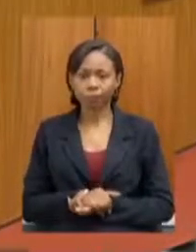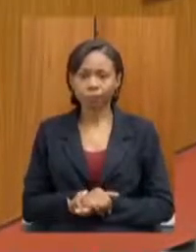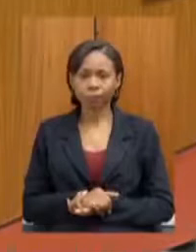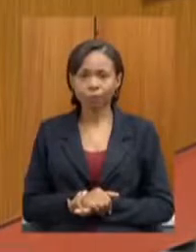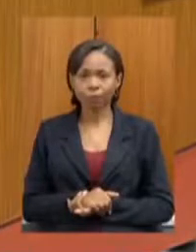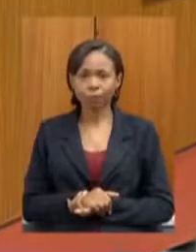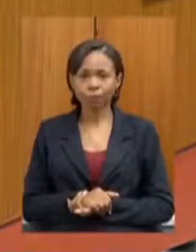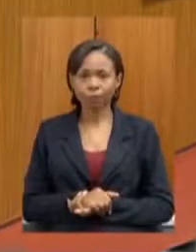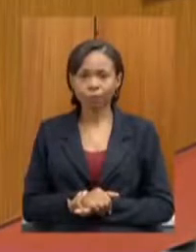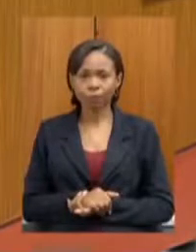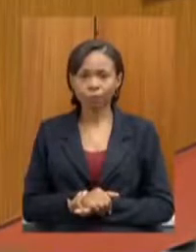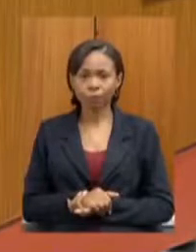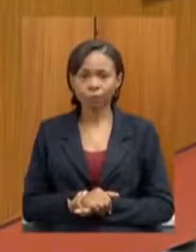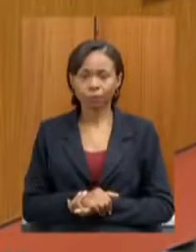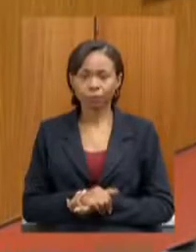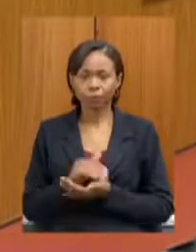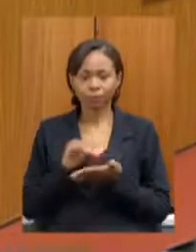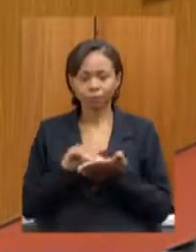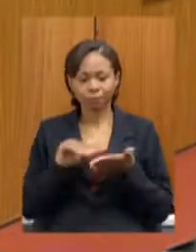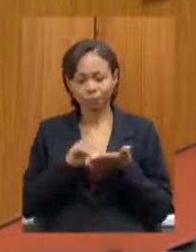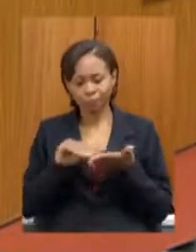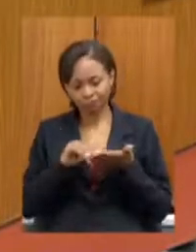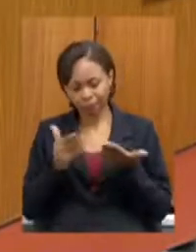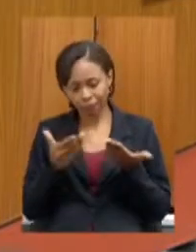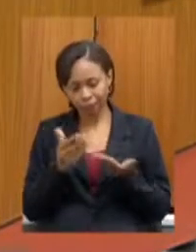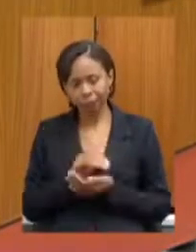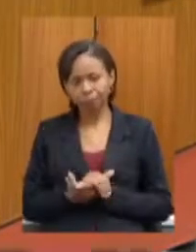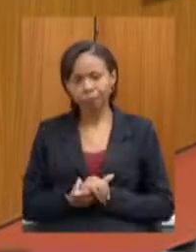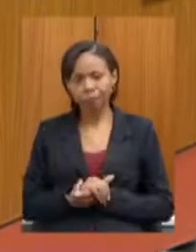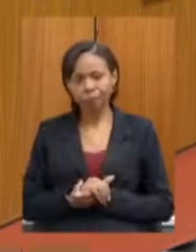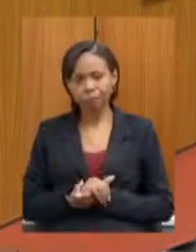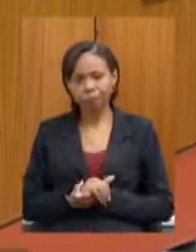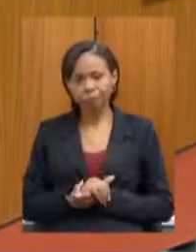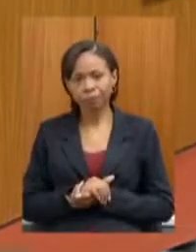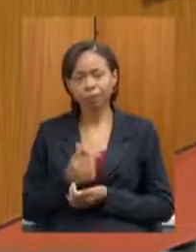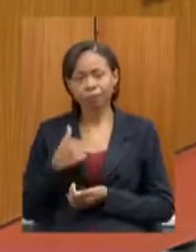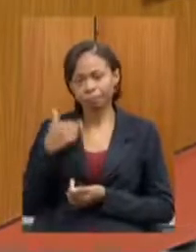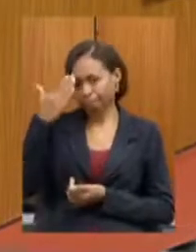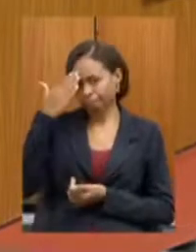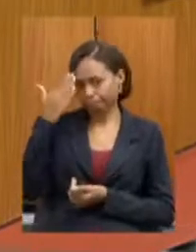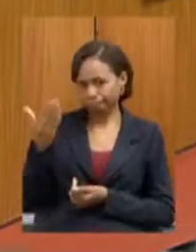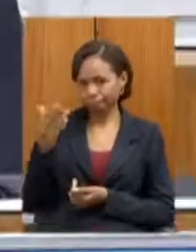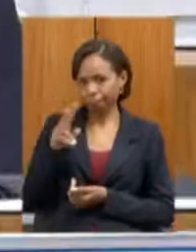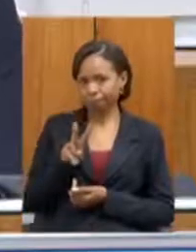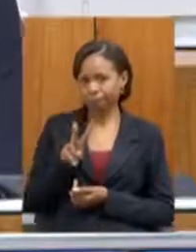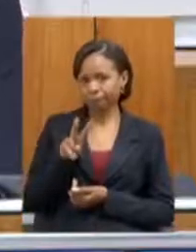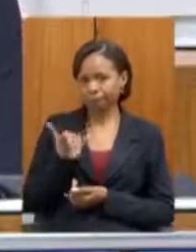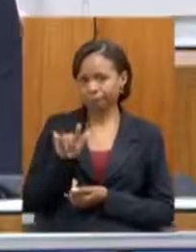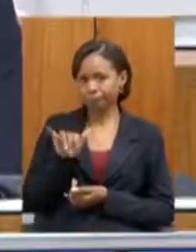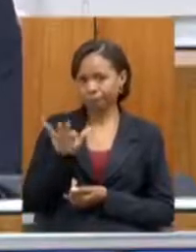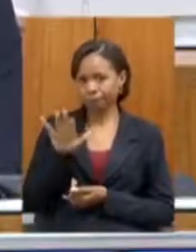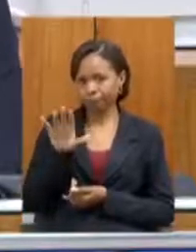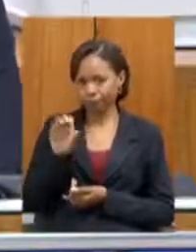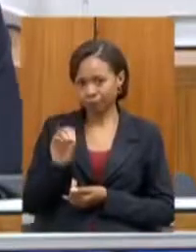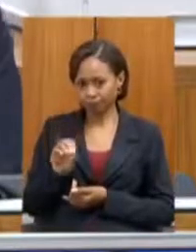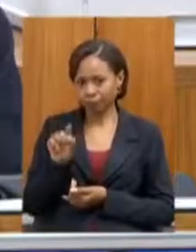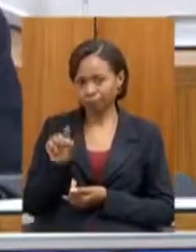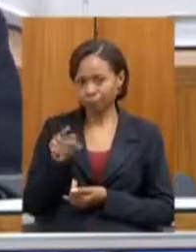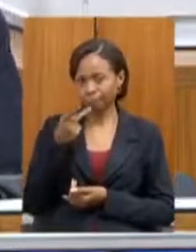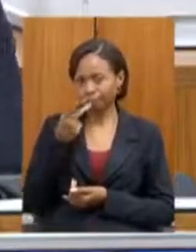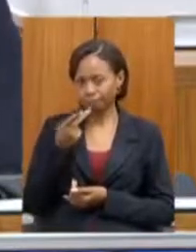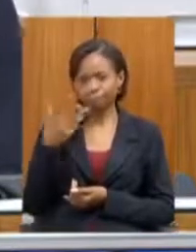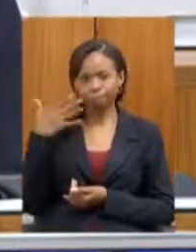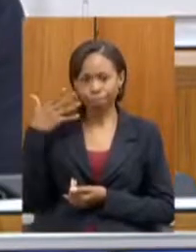secretário Fernando Marcato queria agradecer as palavras do deputado Virgílio Guimarães de fato